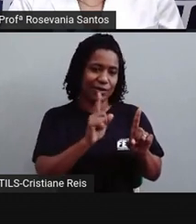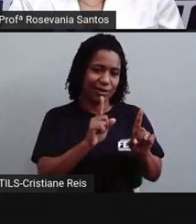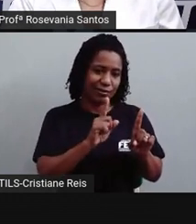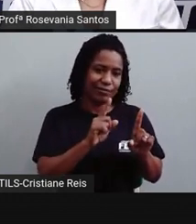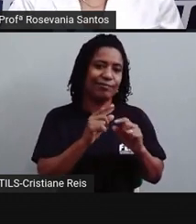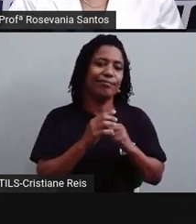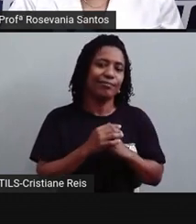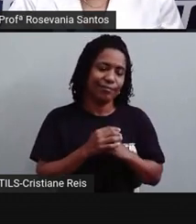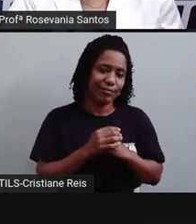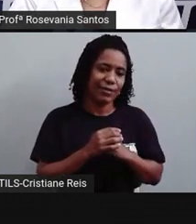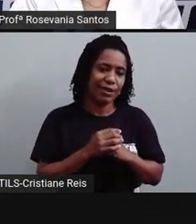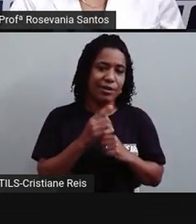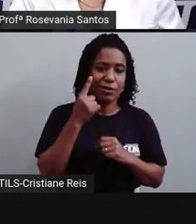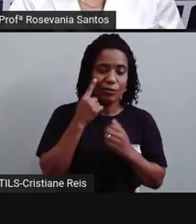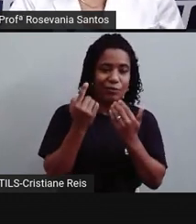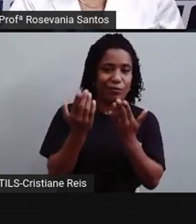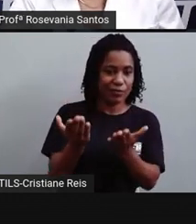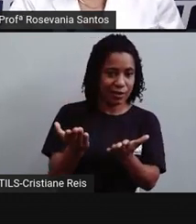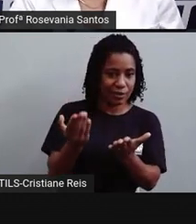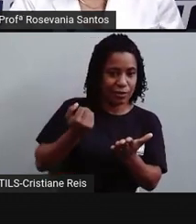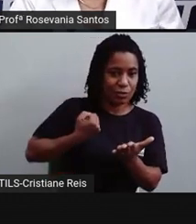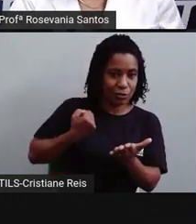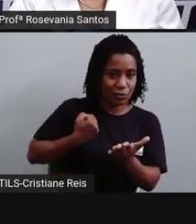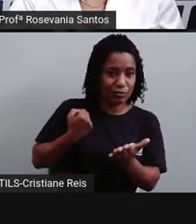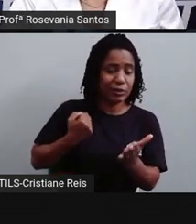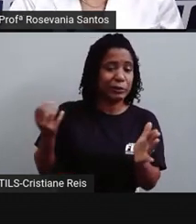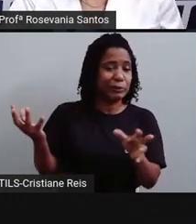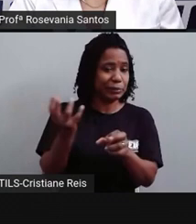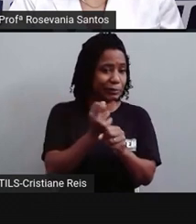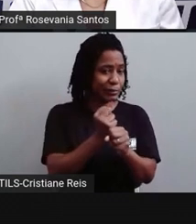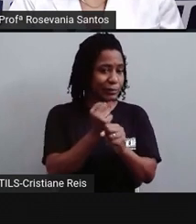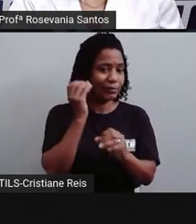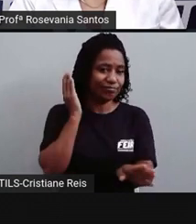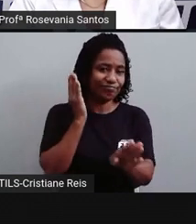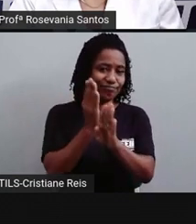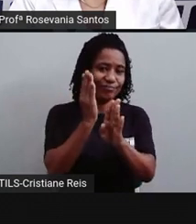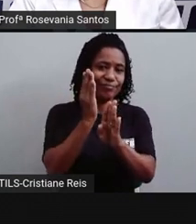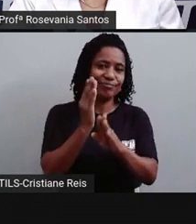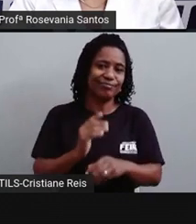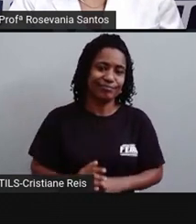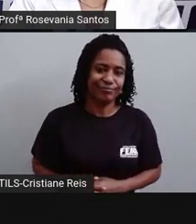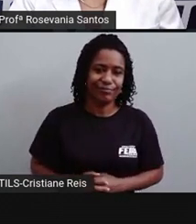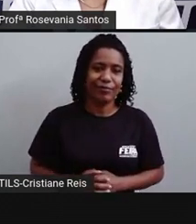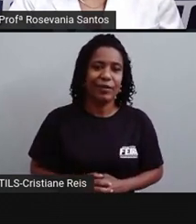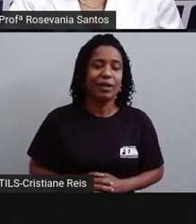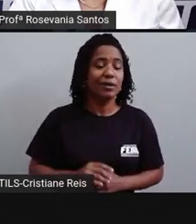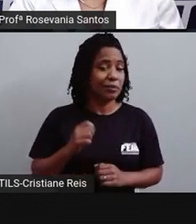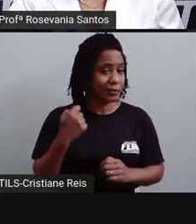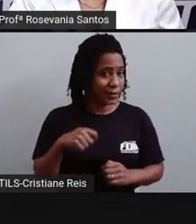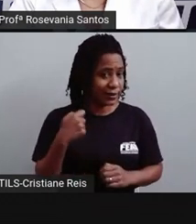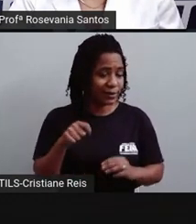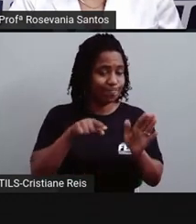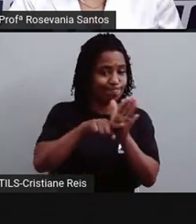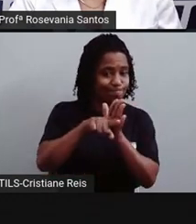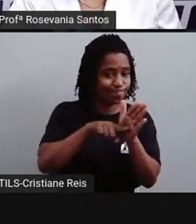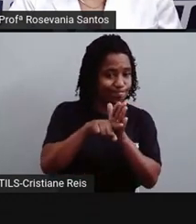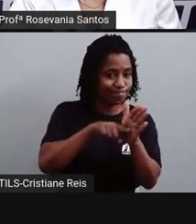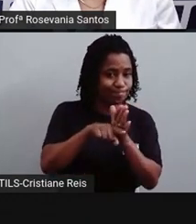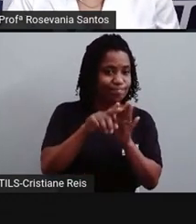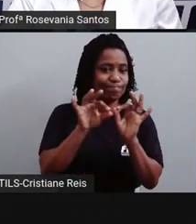aí, como os próprios dados já estão mostrando para vocês. Então, a gente precisa ter, né, uma avaliação melhor disso aí.